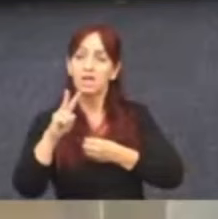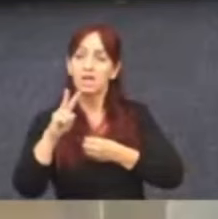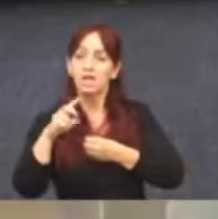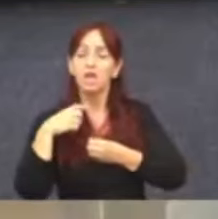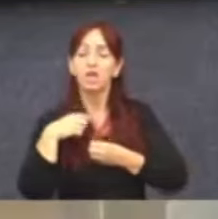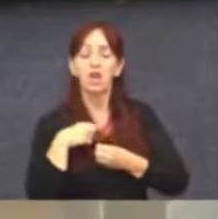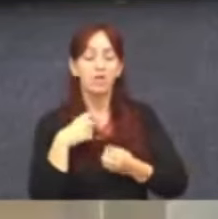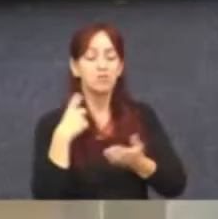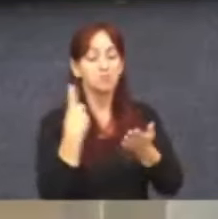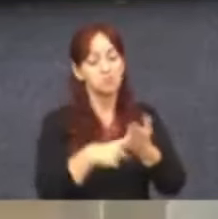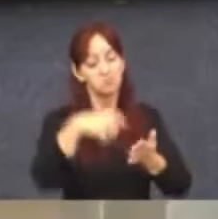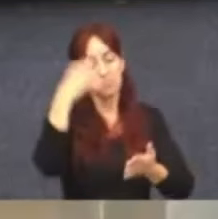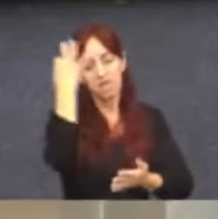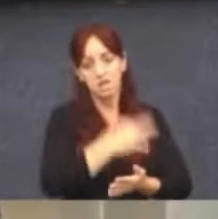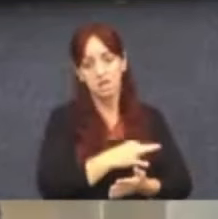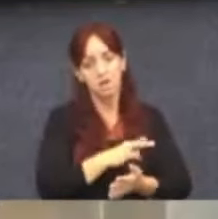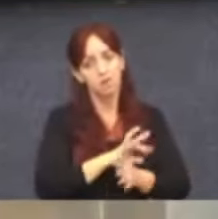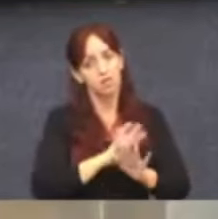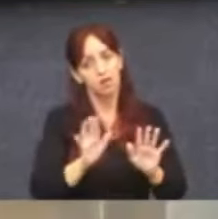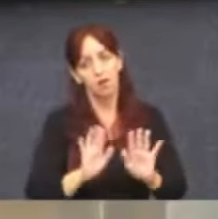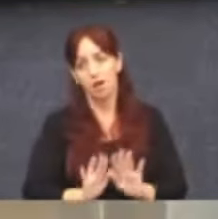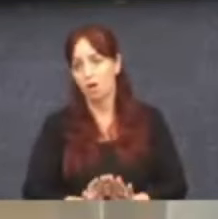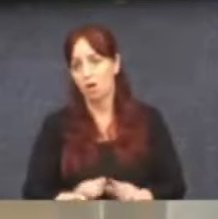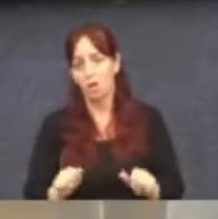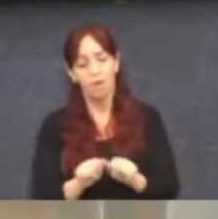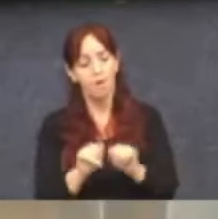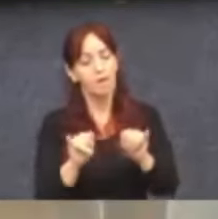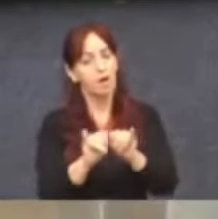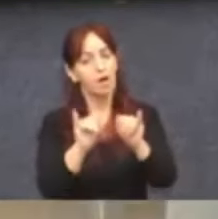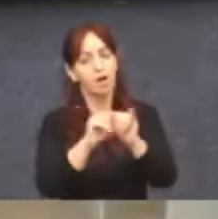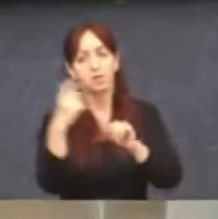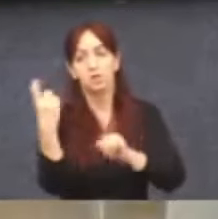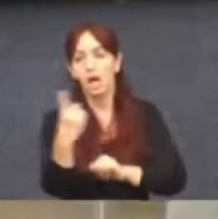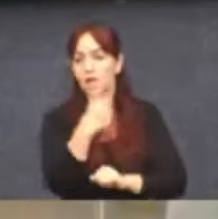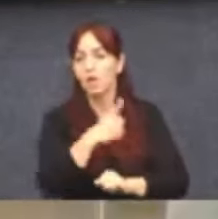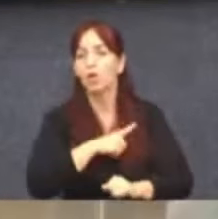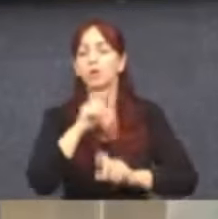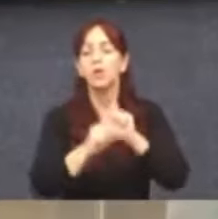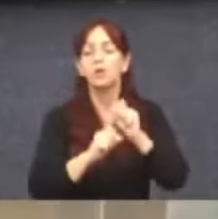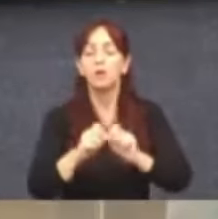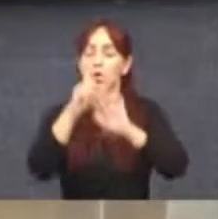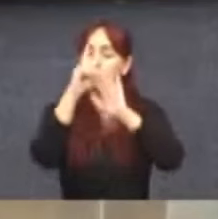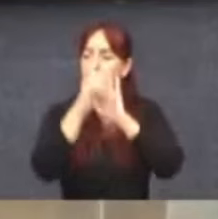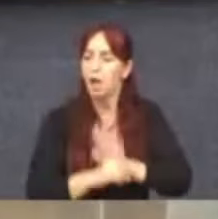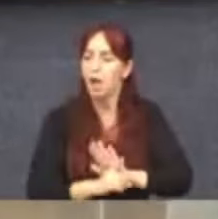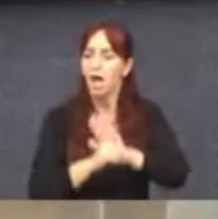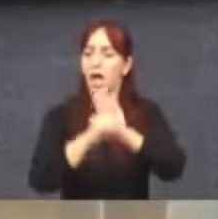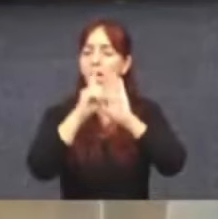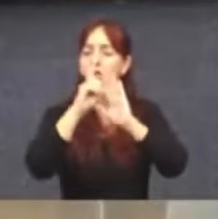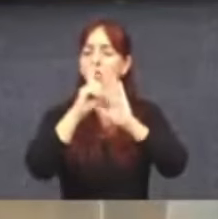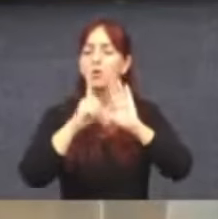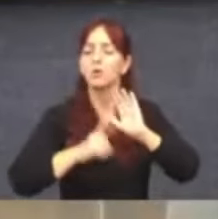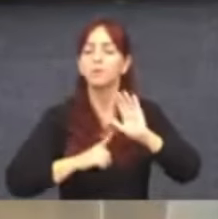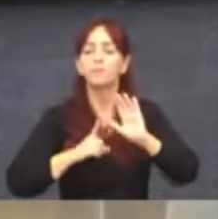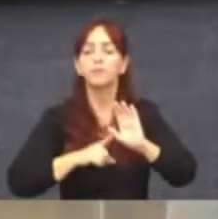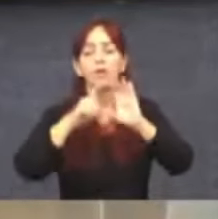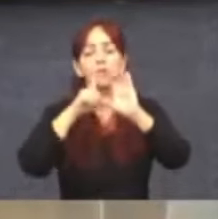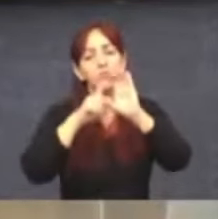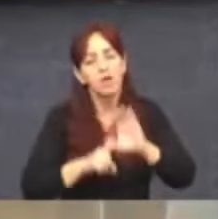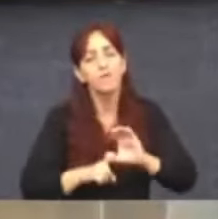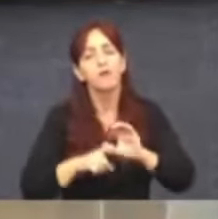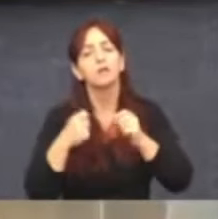parlamentares aqui tem o dever de discutir, de debater, de se posicionar, de ter